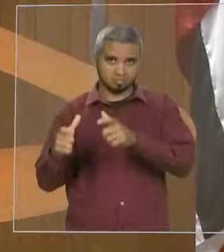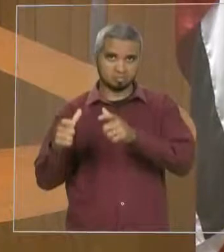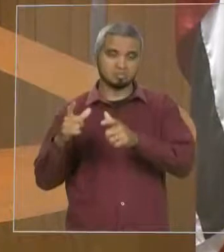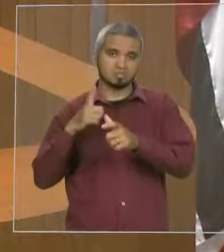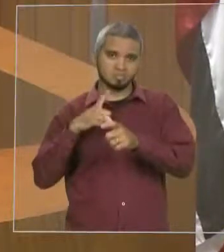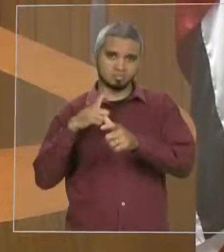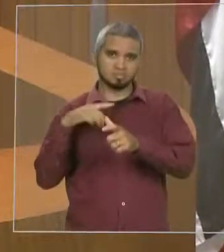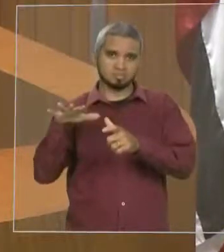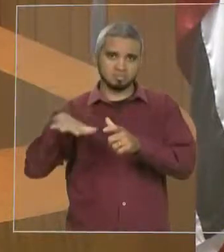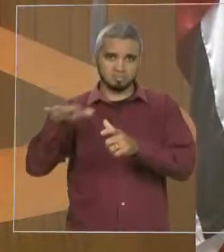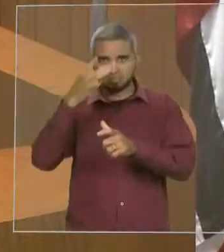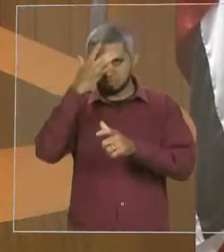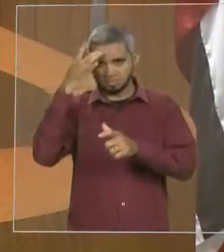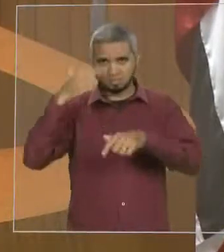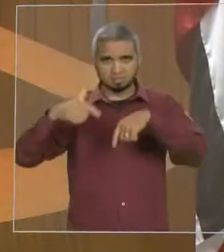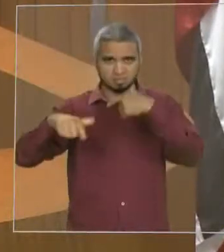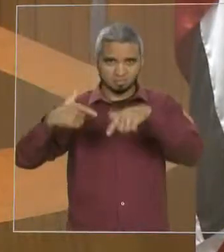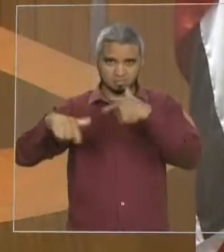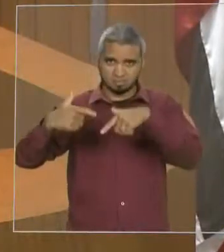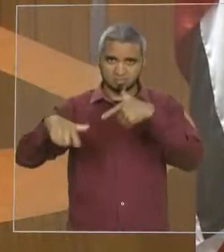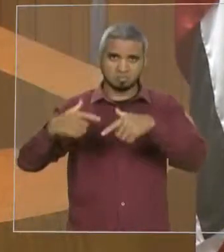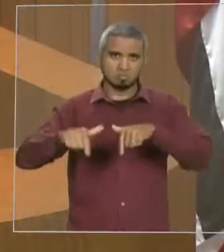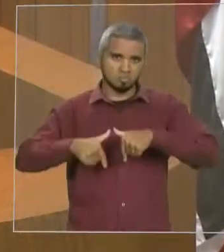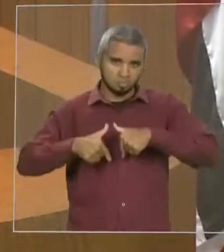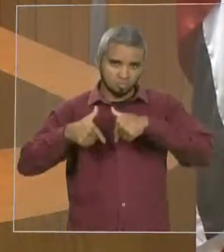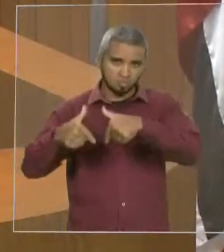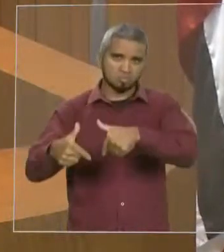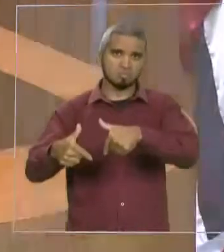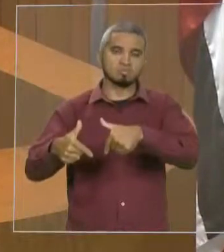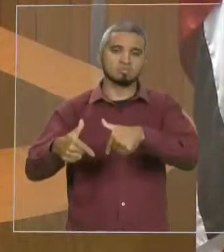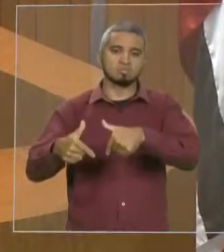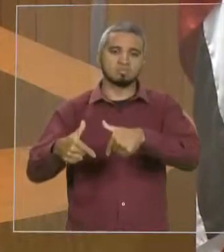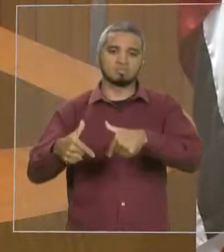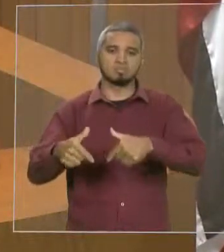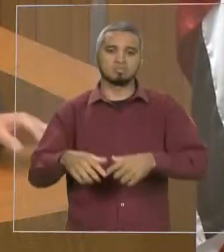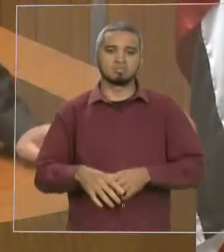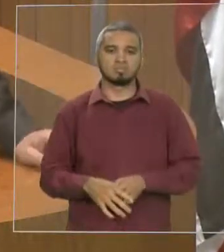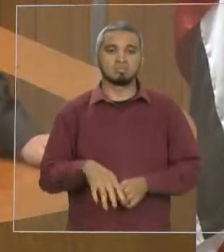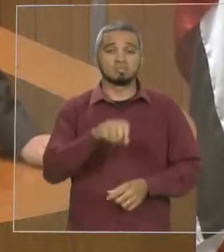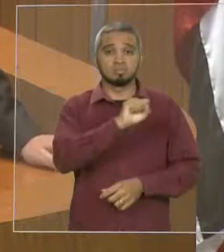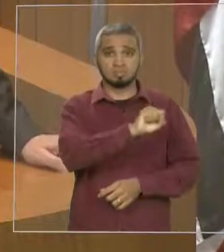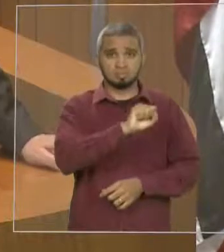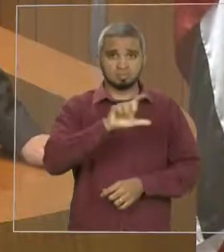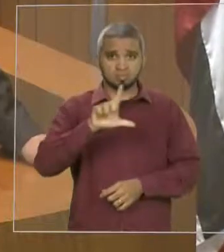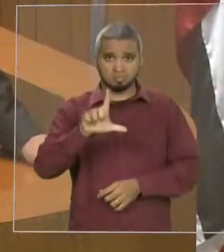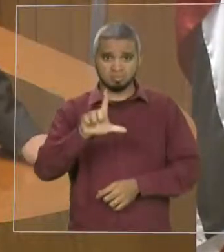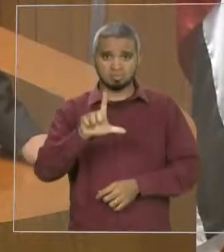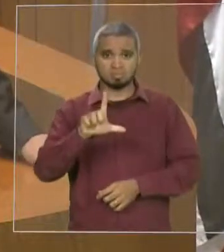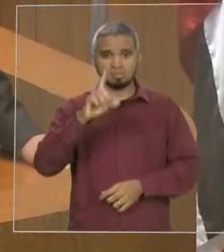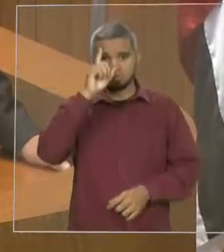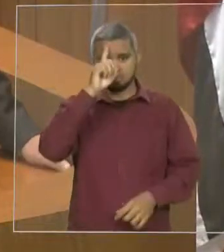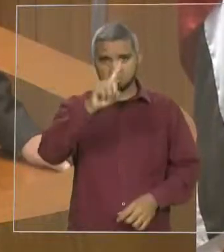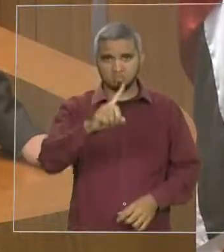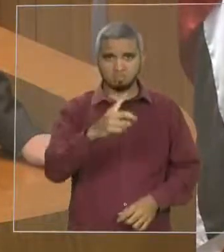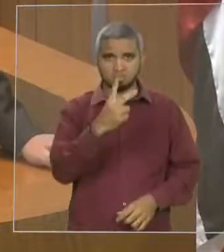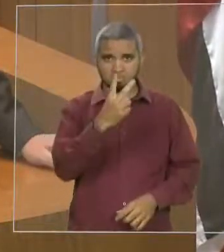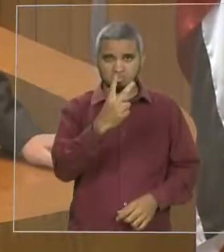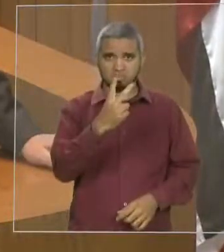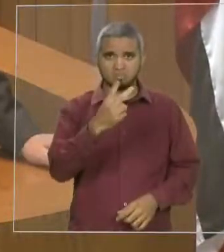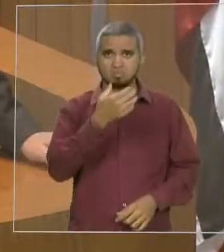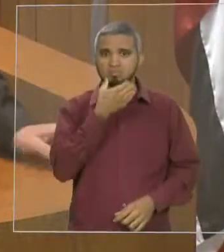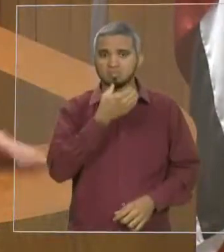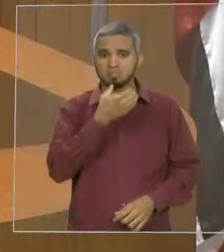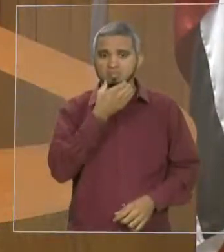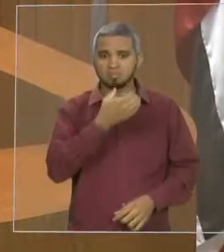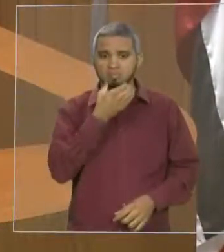pessoas trabalhadoras, lutadoras aqui da região metropolitana de São Luís e que completou agora, no dia 2 de dezembro, 56 anos